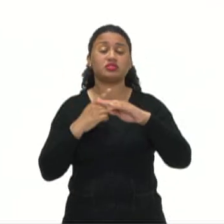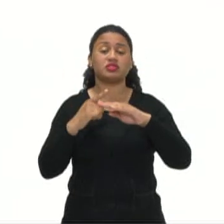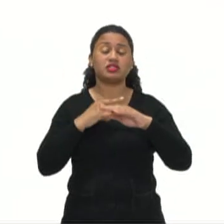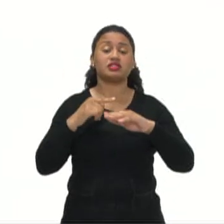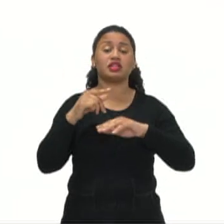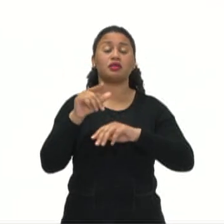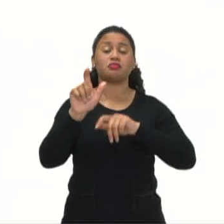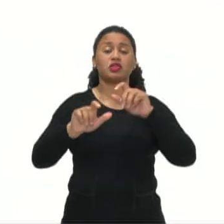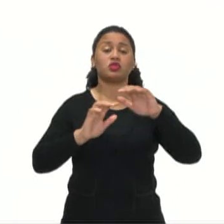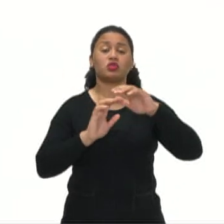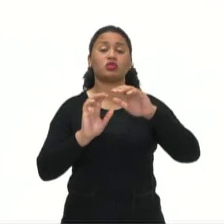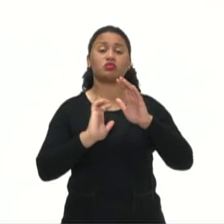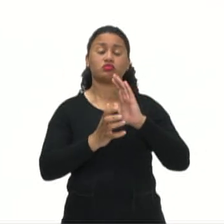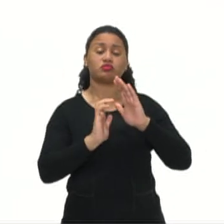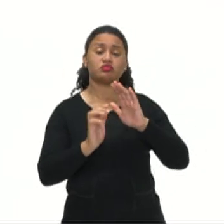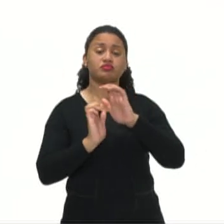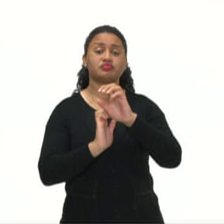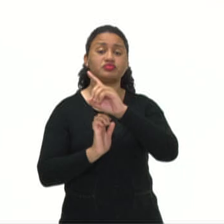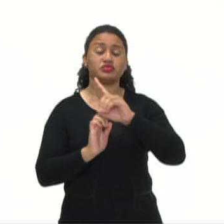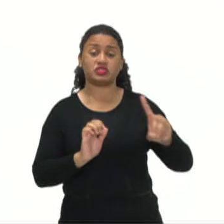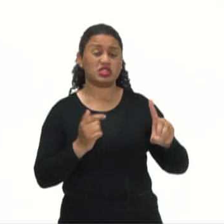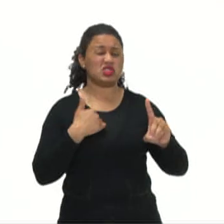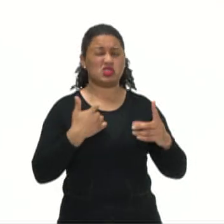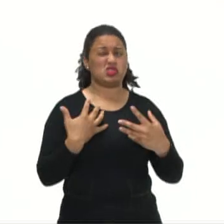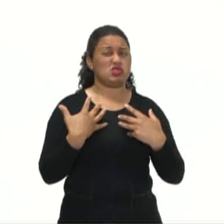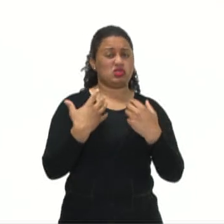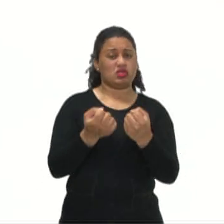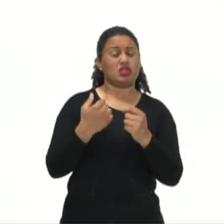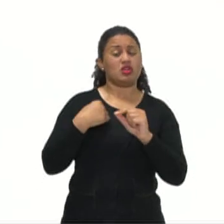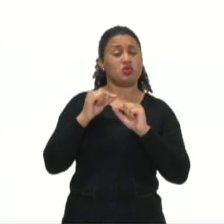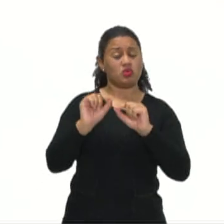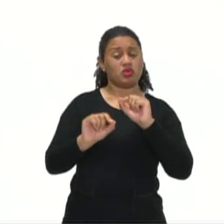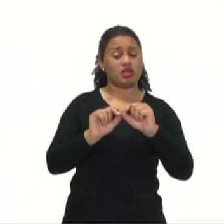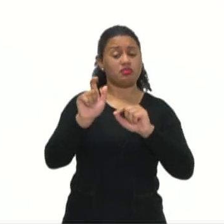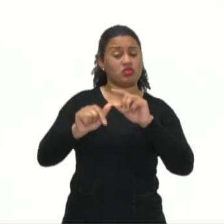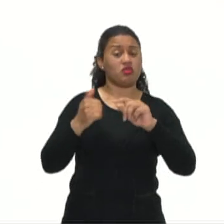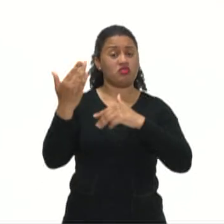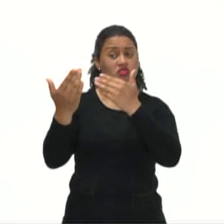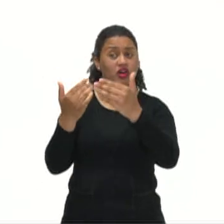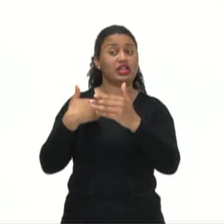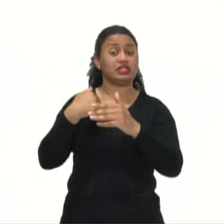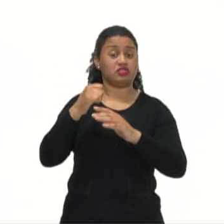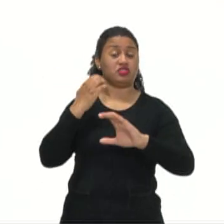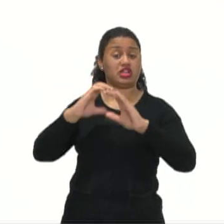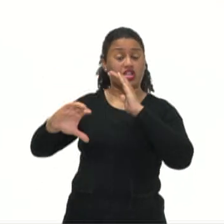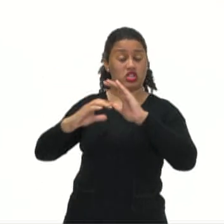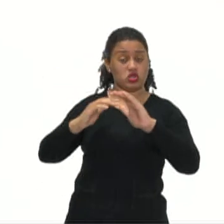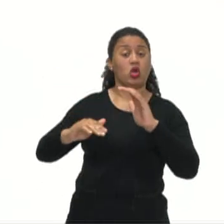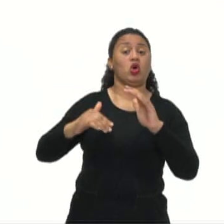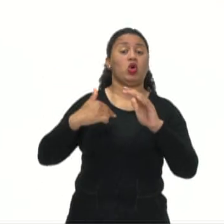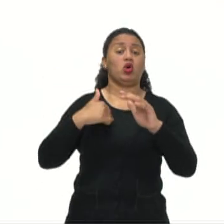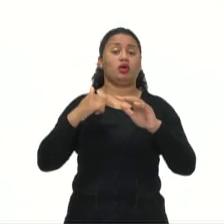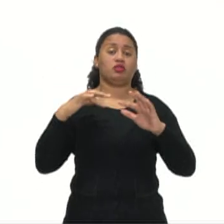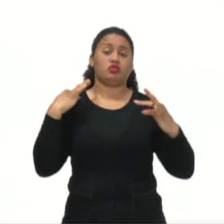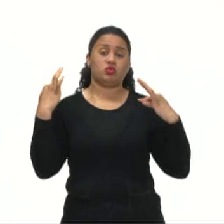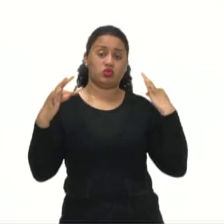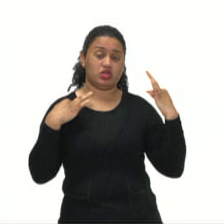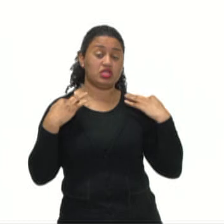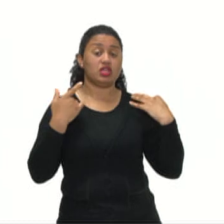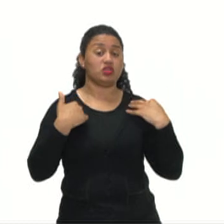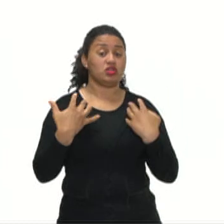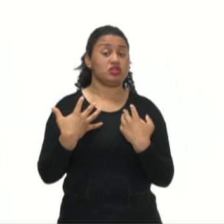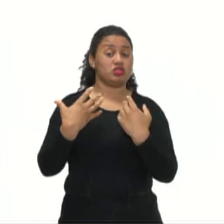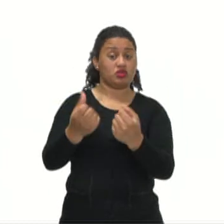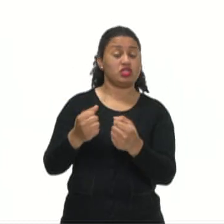rejeitamos estrangeiros se forem turistas, cantores, atletas famosos. Rejeitamos os que forem pobres. Essa